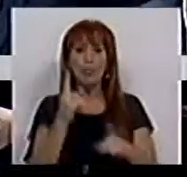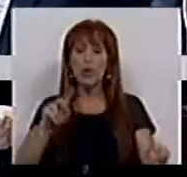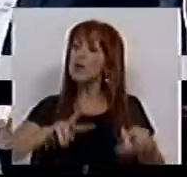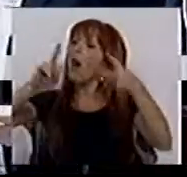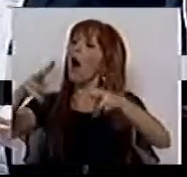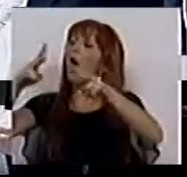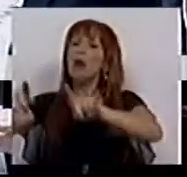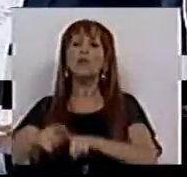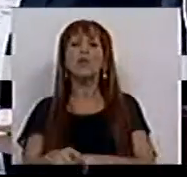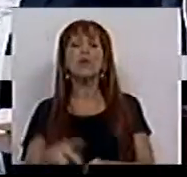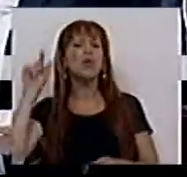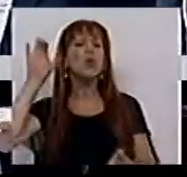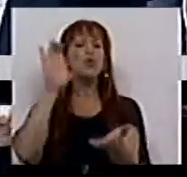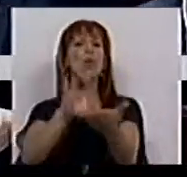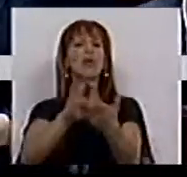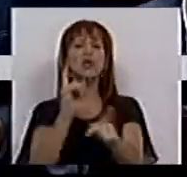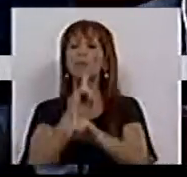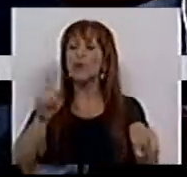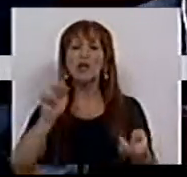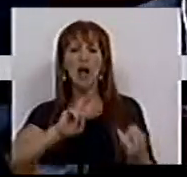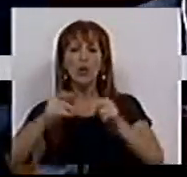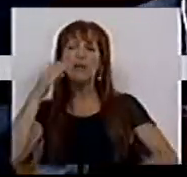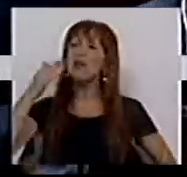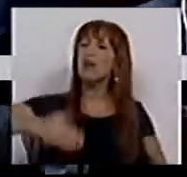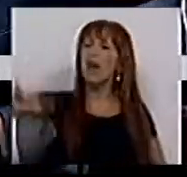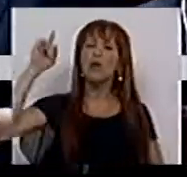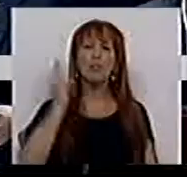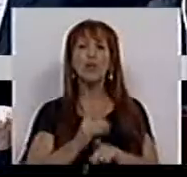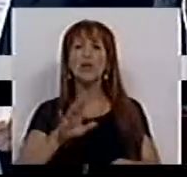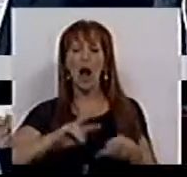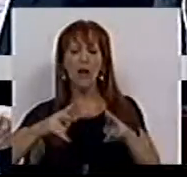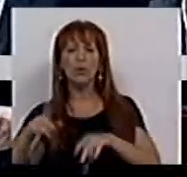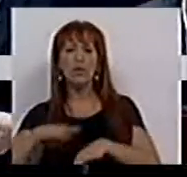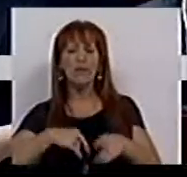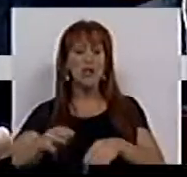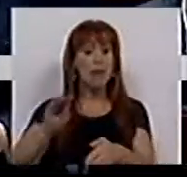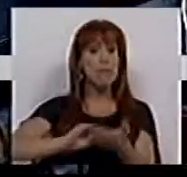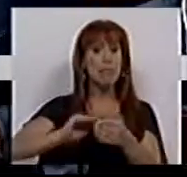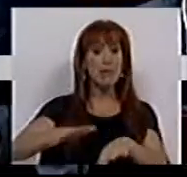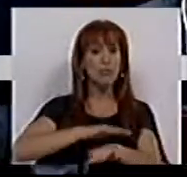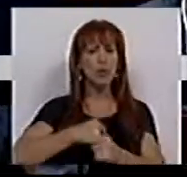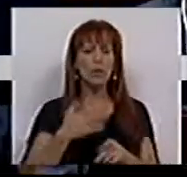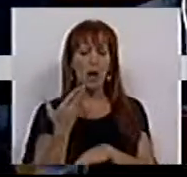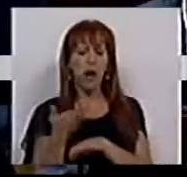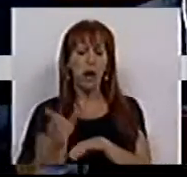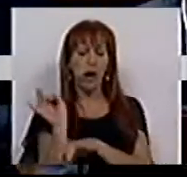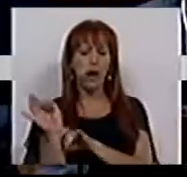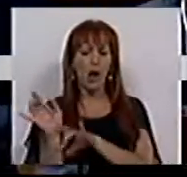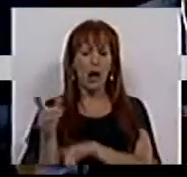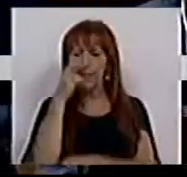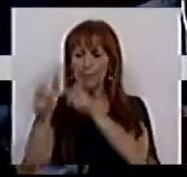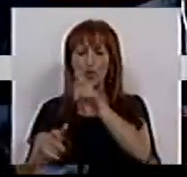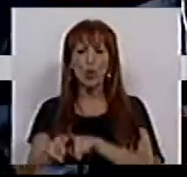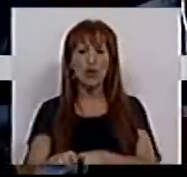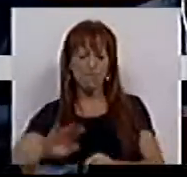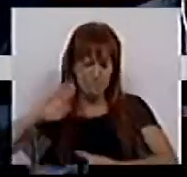alteraram os montantes. Porque alteraram a idade. Porque fizeram alterações administrativas para expulsar pessoas.